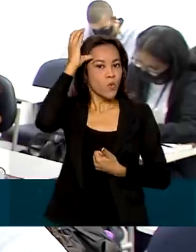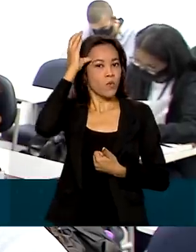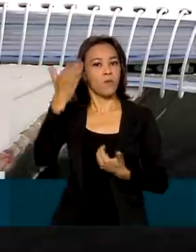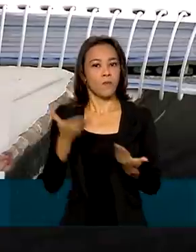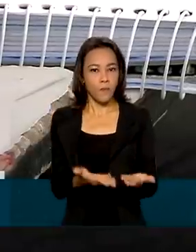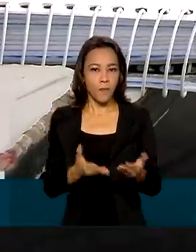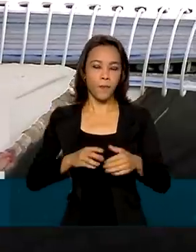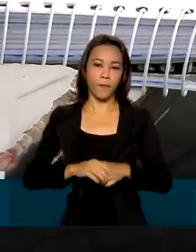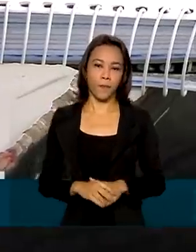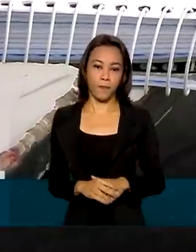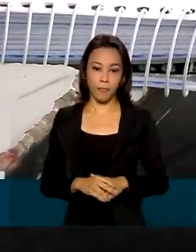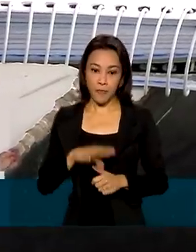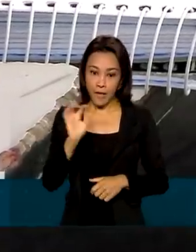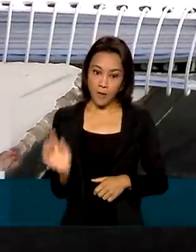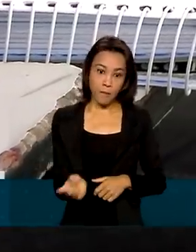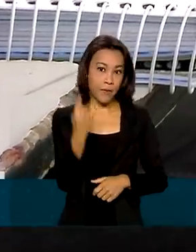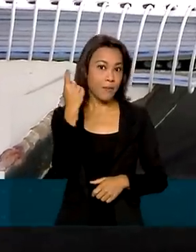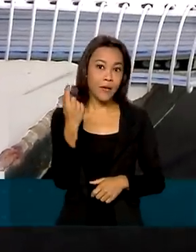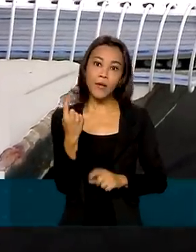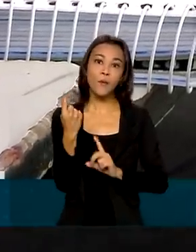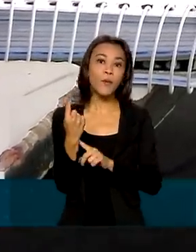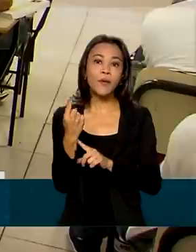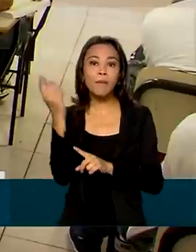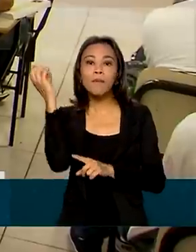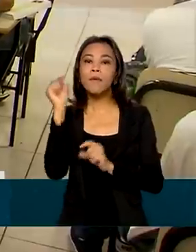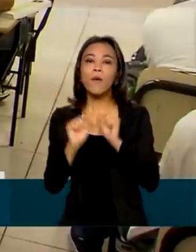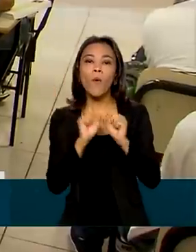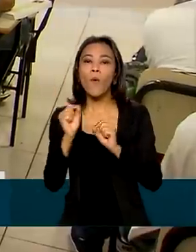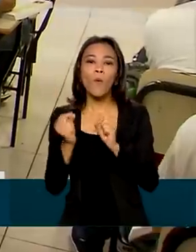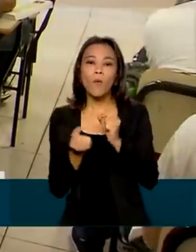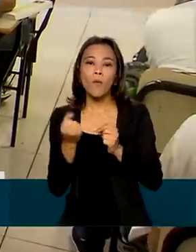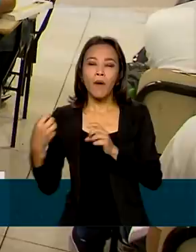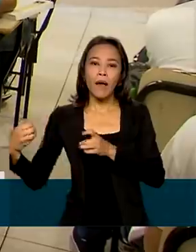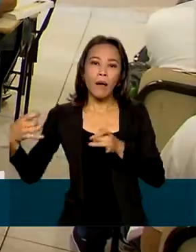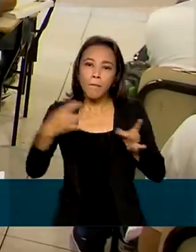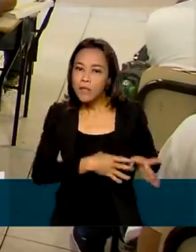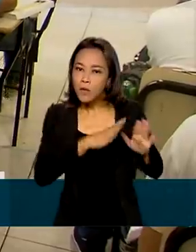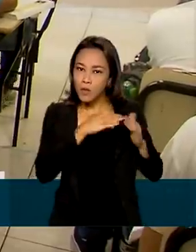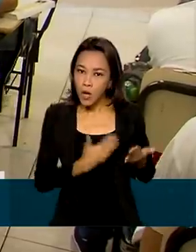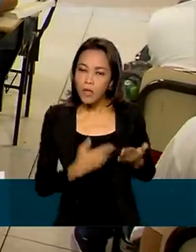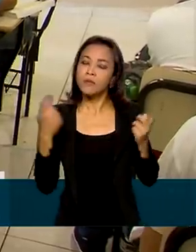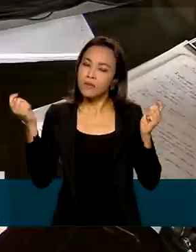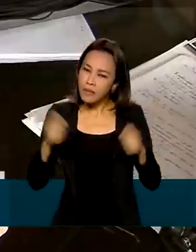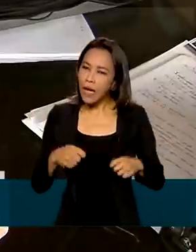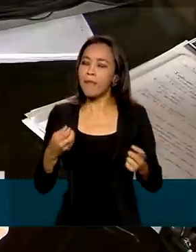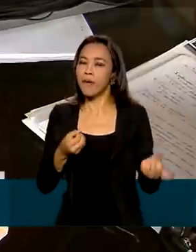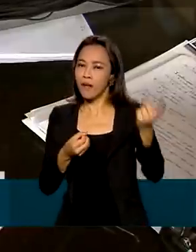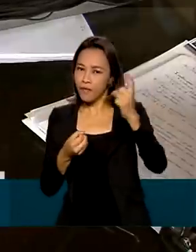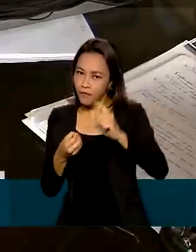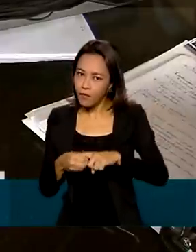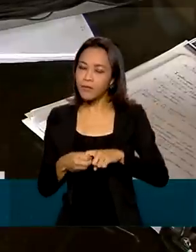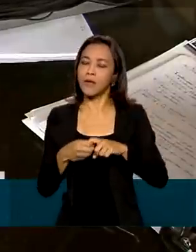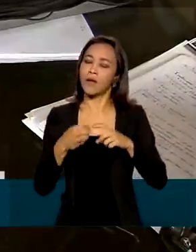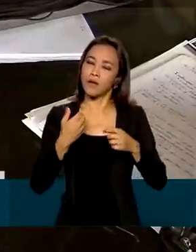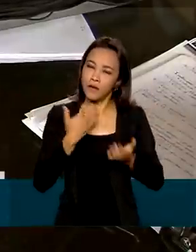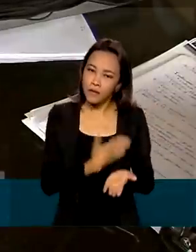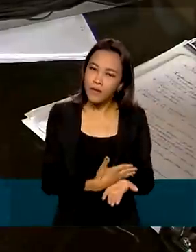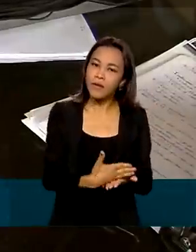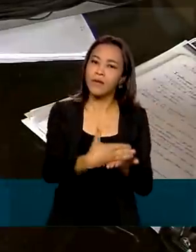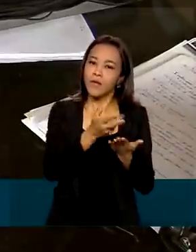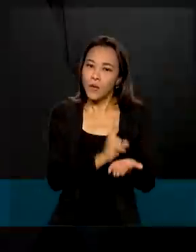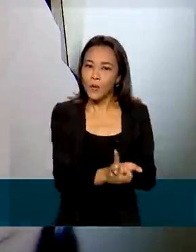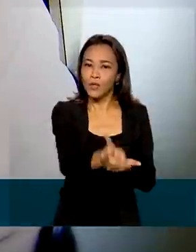forma possível. A primeira lição para quem abandonou os estudos é de que sempre é possível começar de novo e evoluir